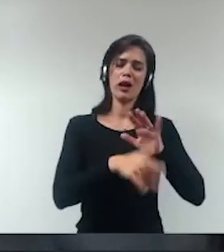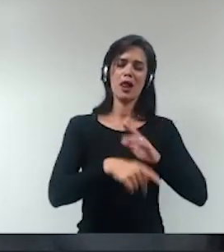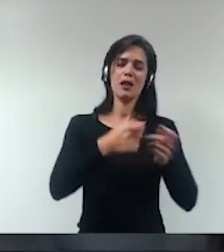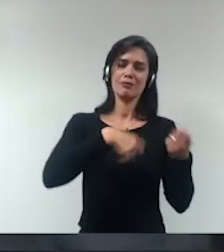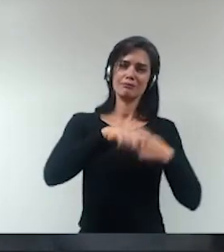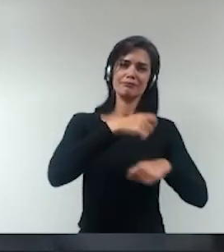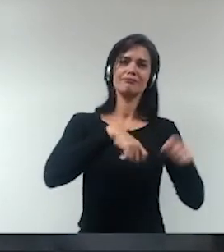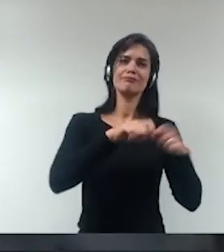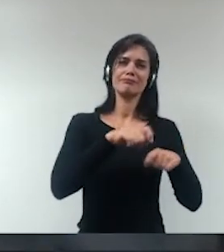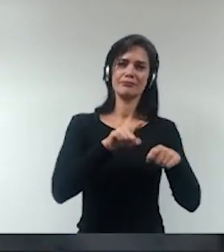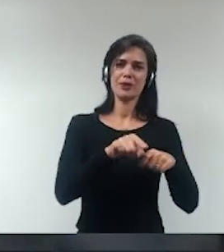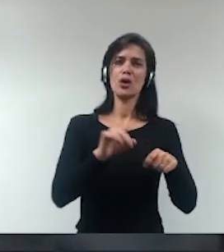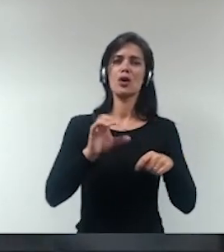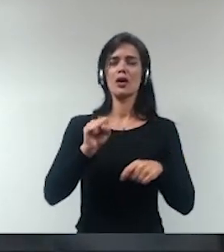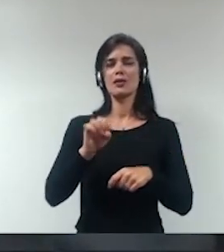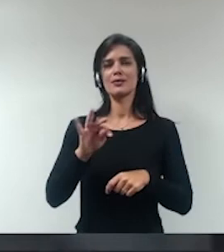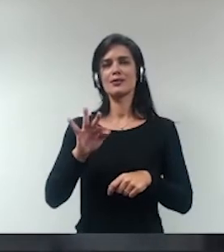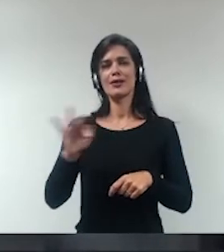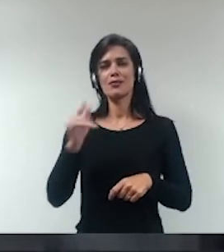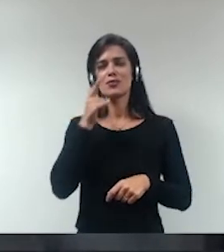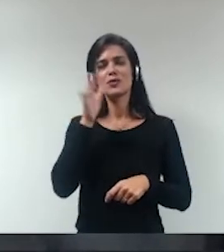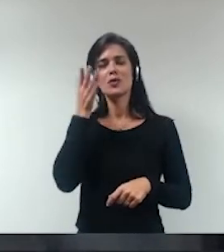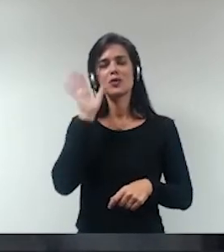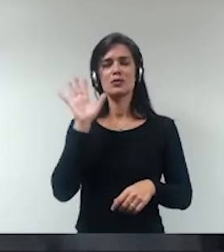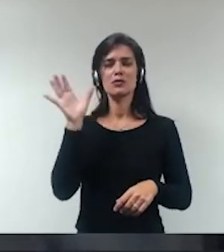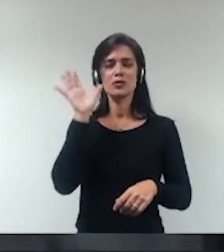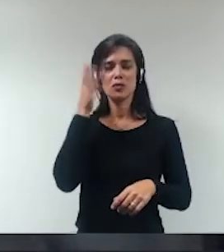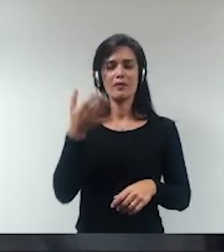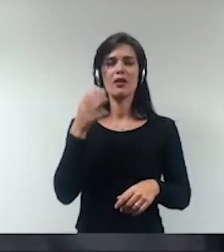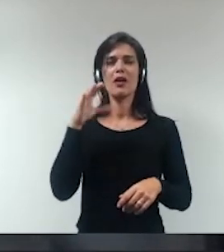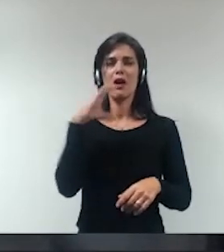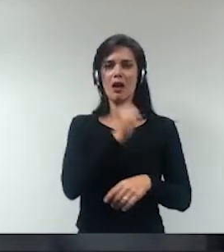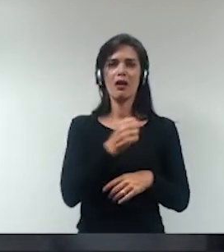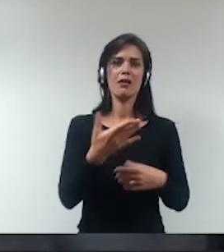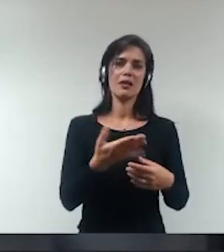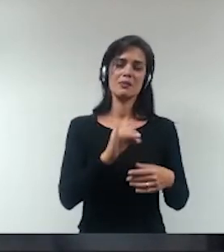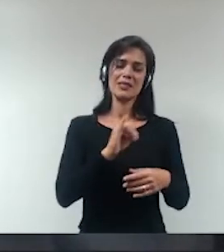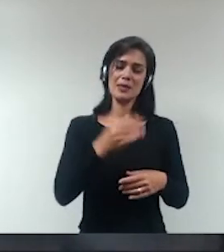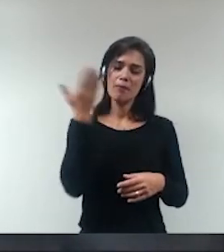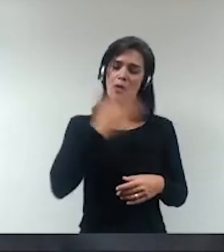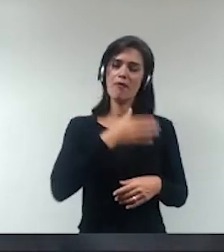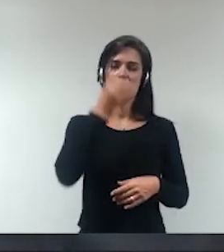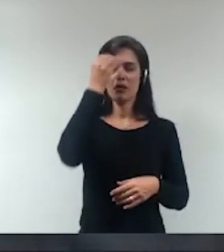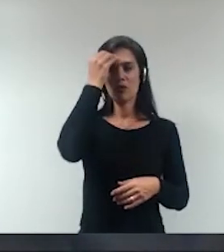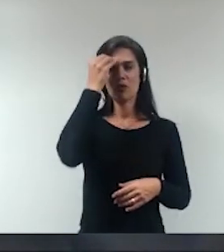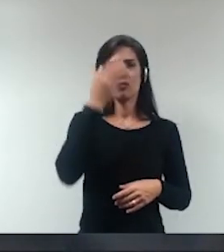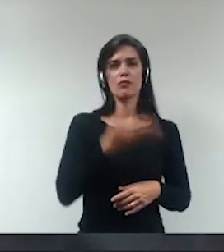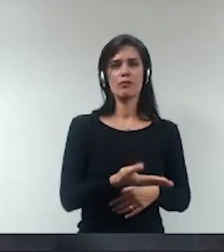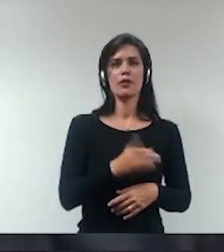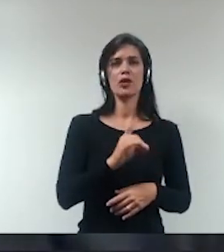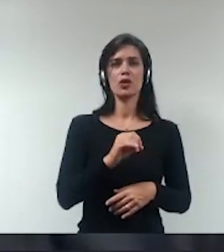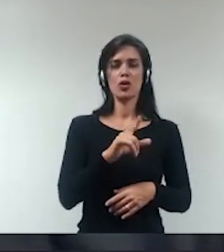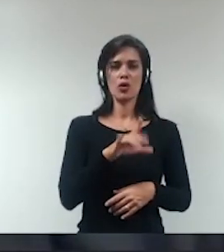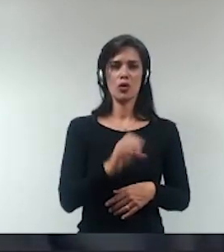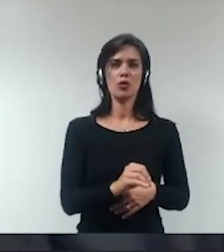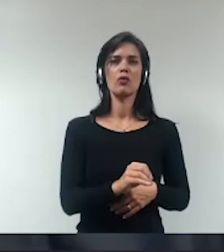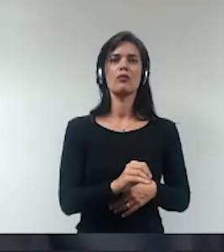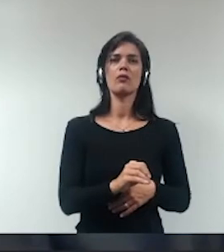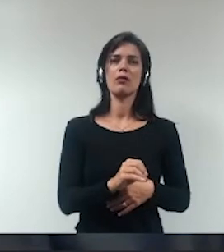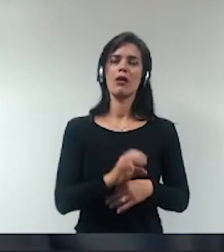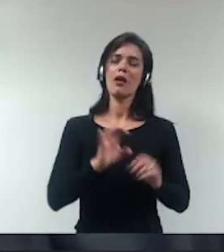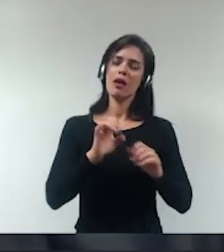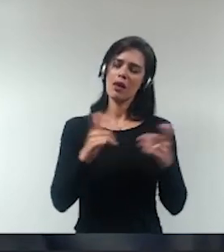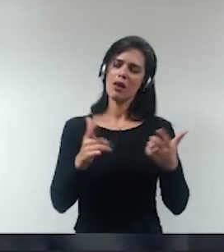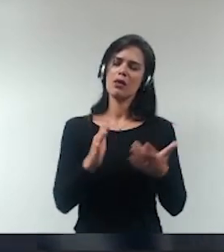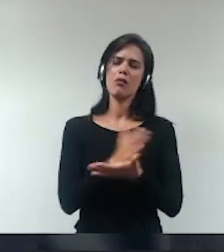andou bem nessa medida caracterizada uma vez o dolo obviamente que existem atos de improbidade que não